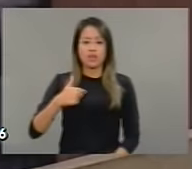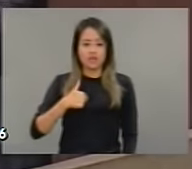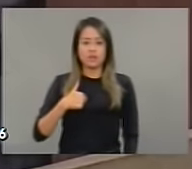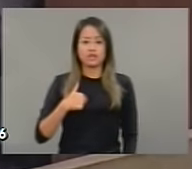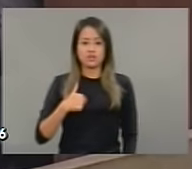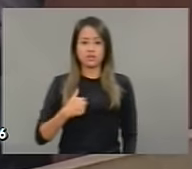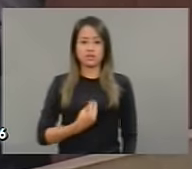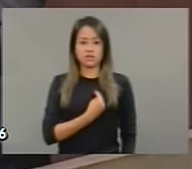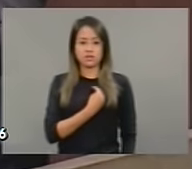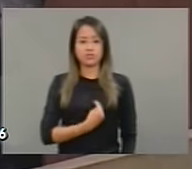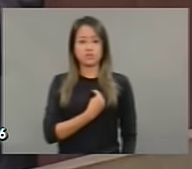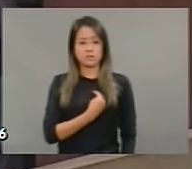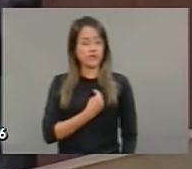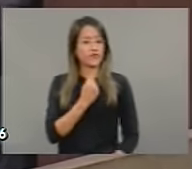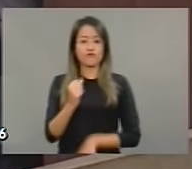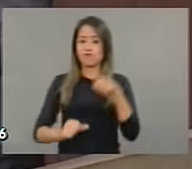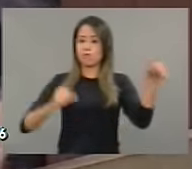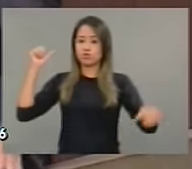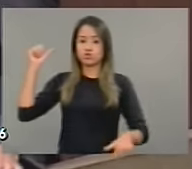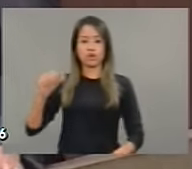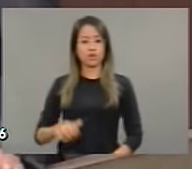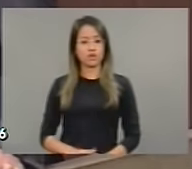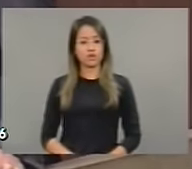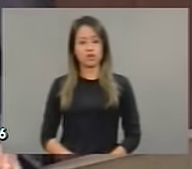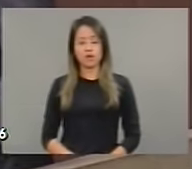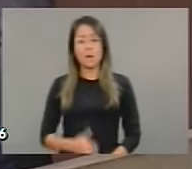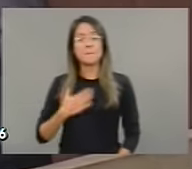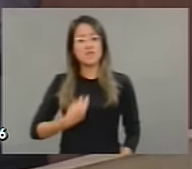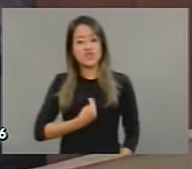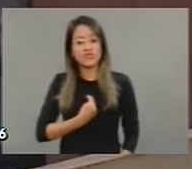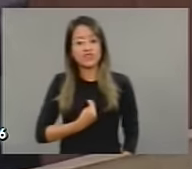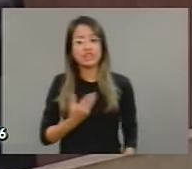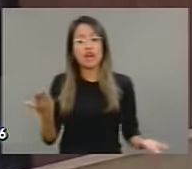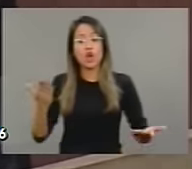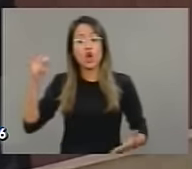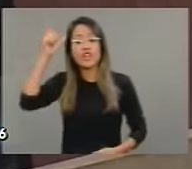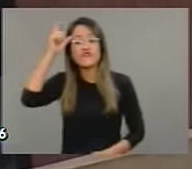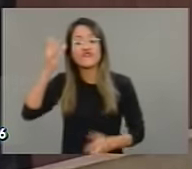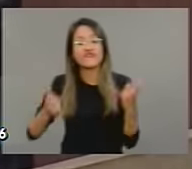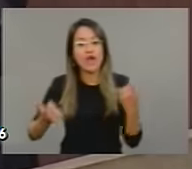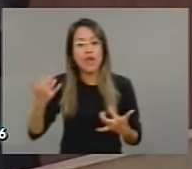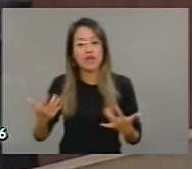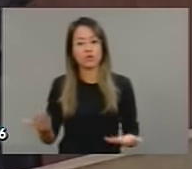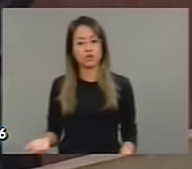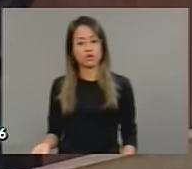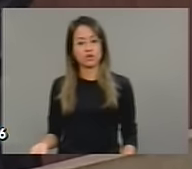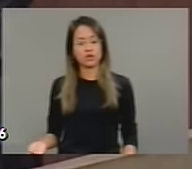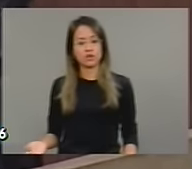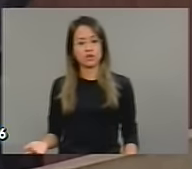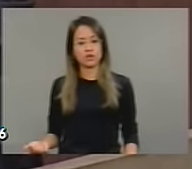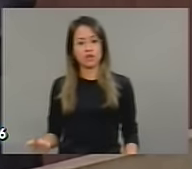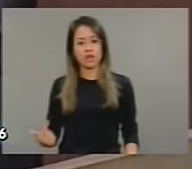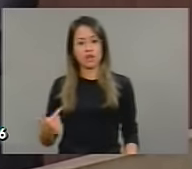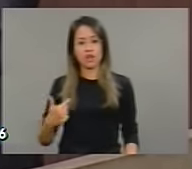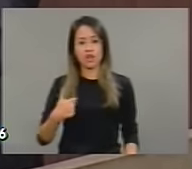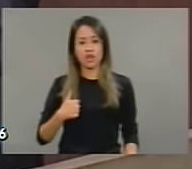a minha vida virou um inferno sexta-feira para cá. Porque você se defender daquilo que você não fez